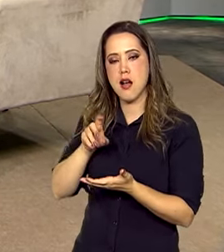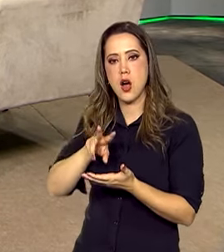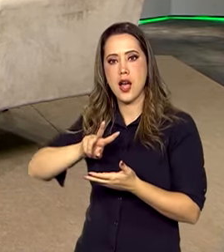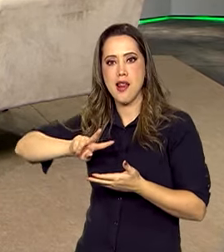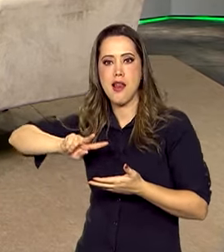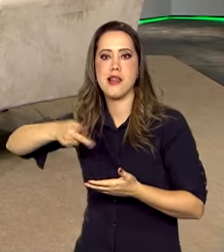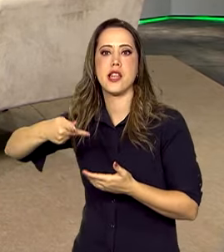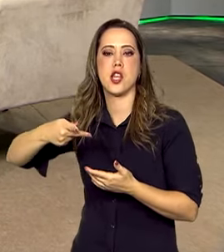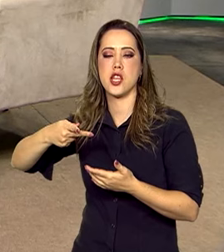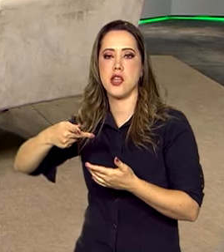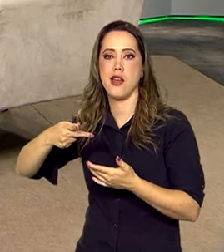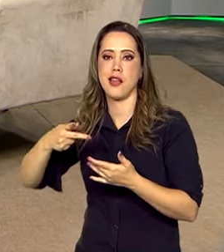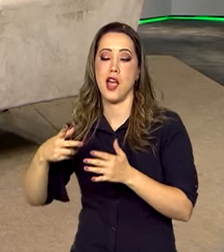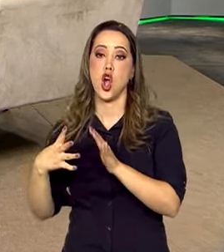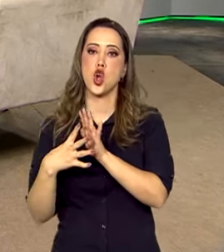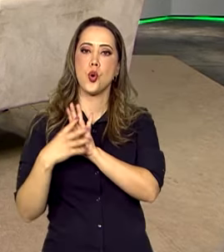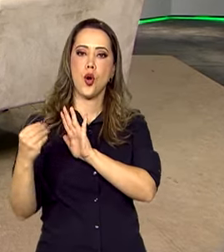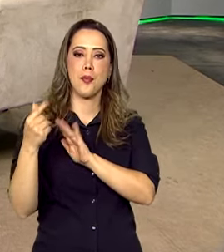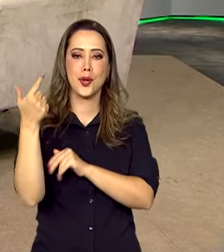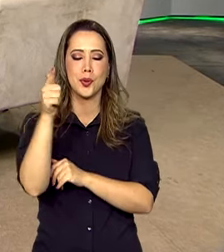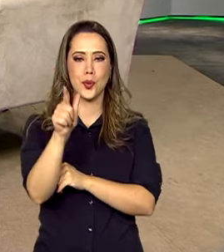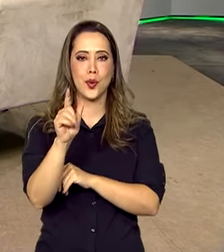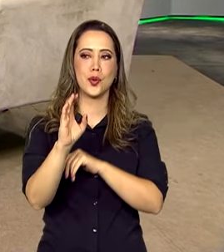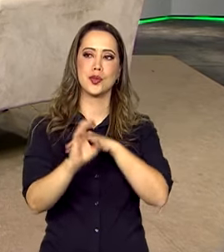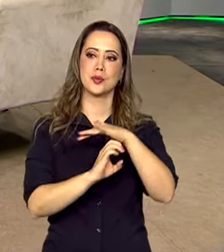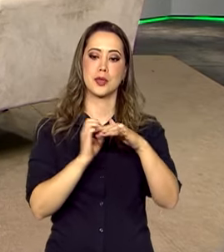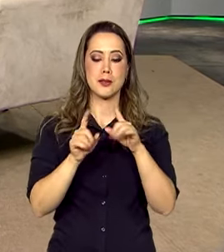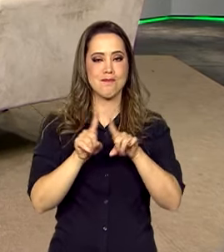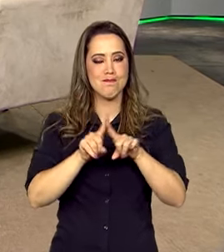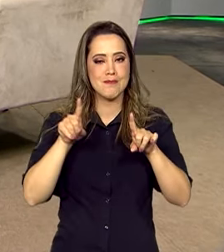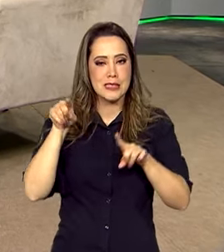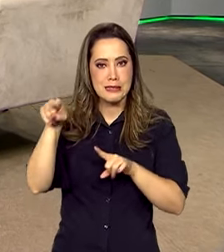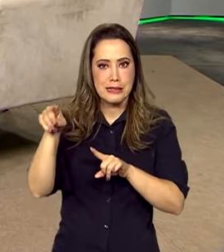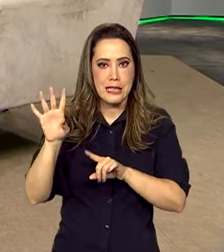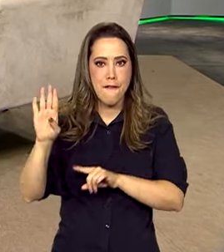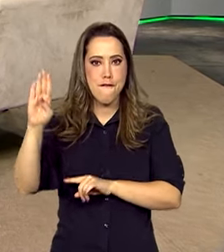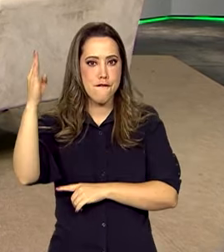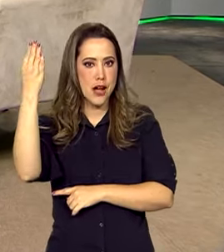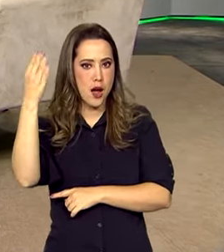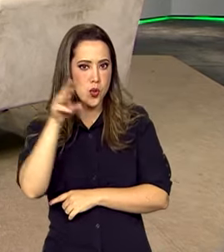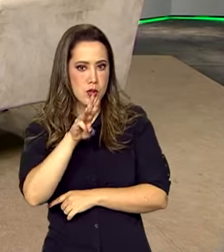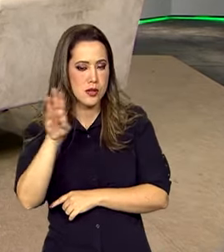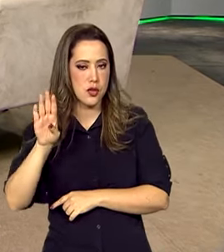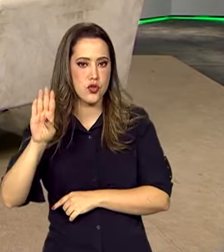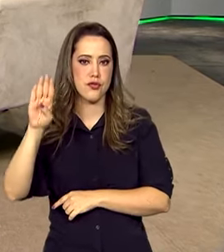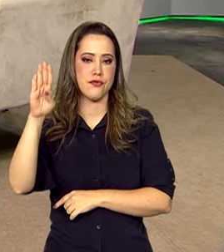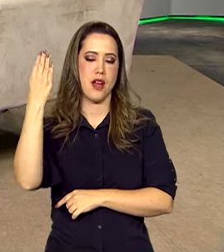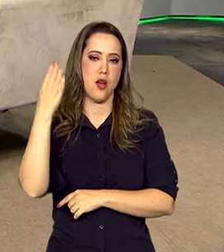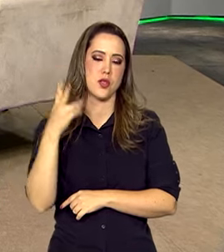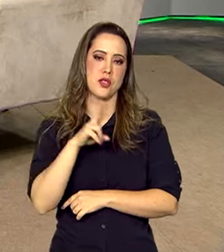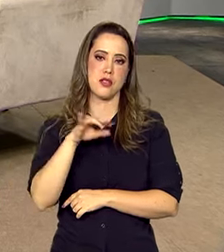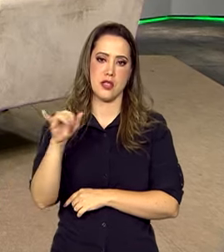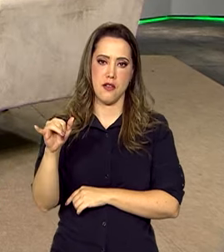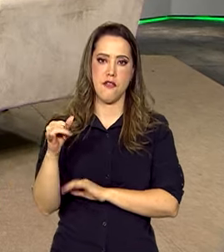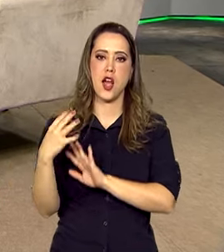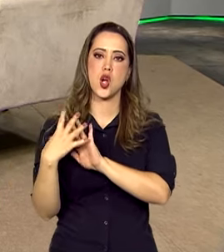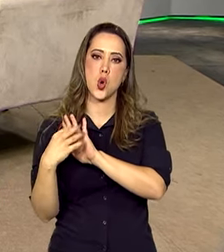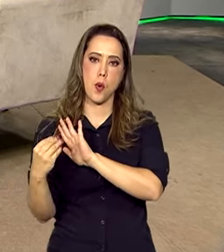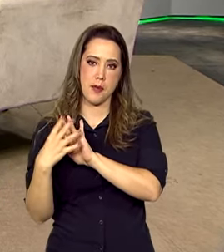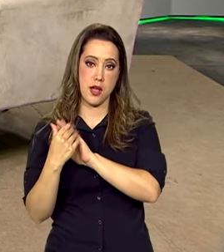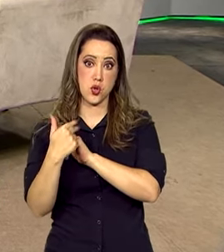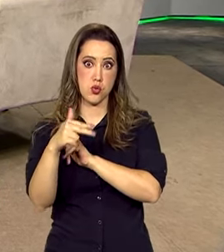site que é igualzinho ao da empresa e, na verdade, é um site falso. Olha só! Que vai capturar seus dados,